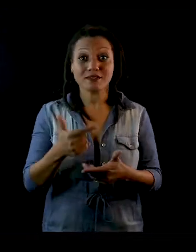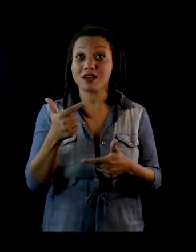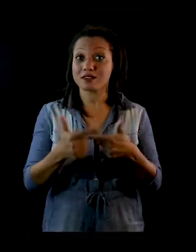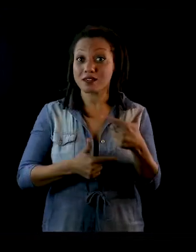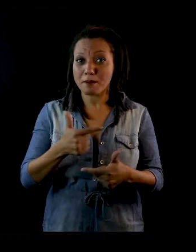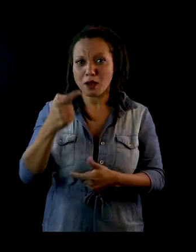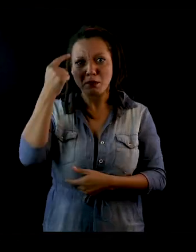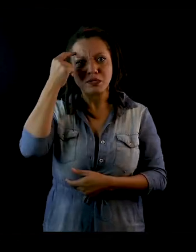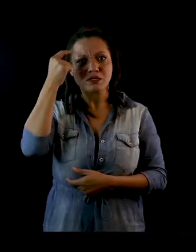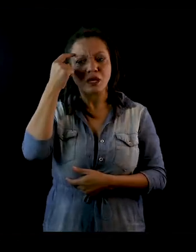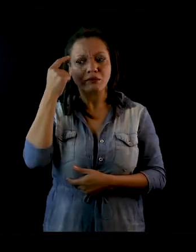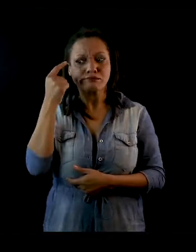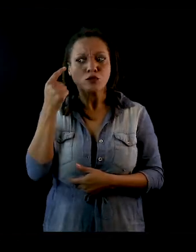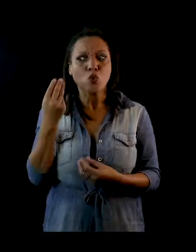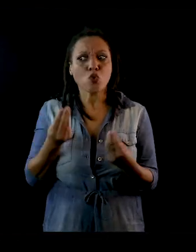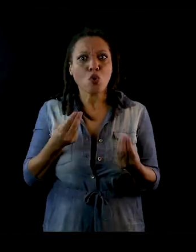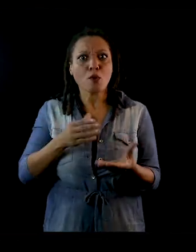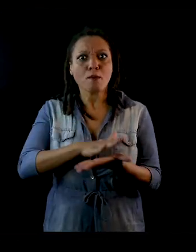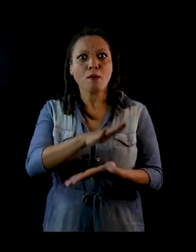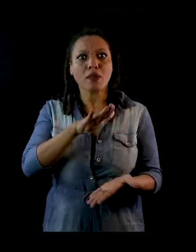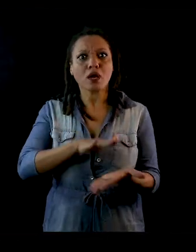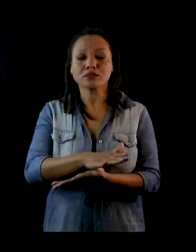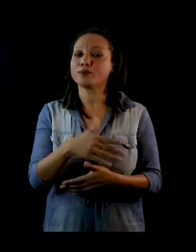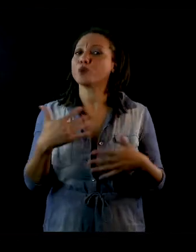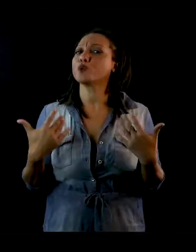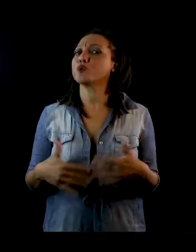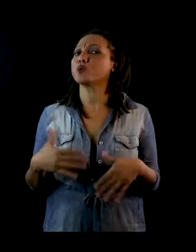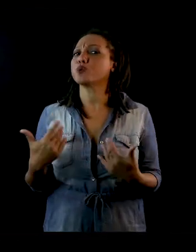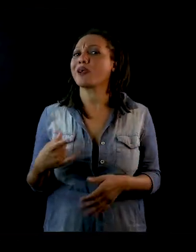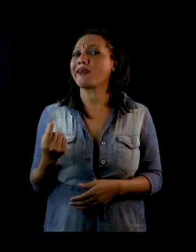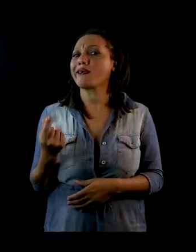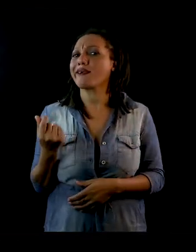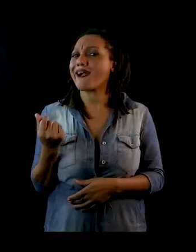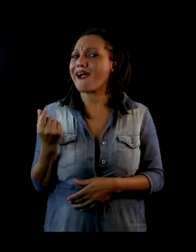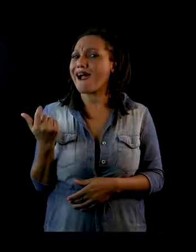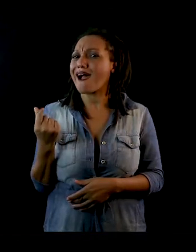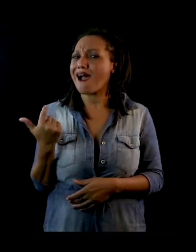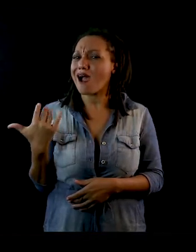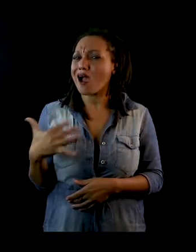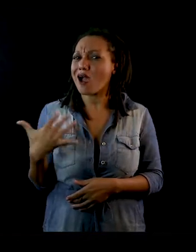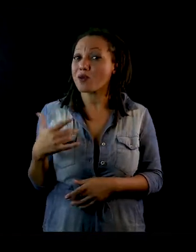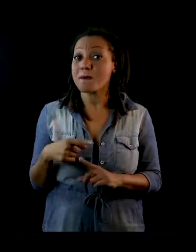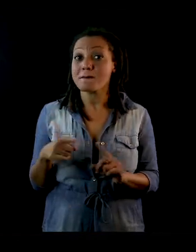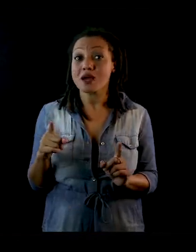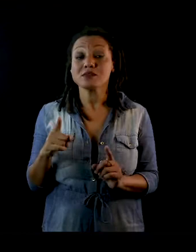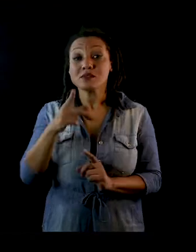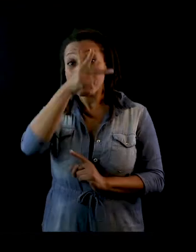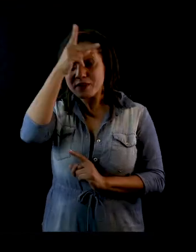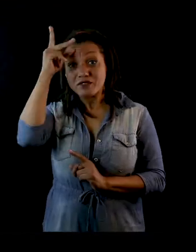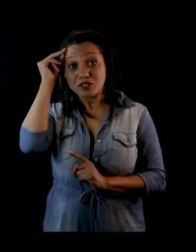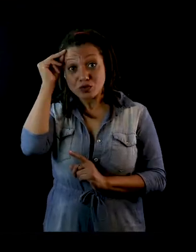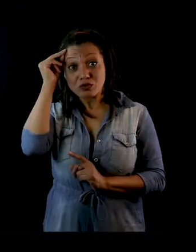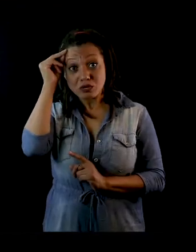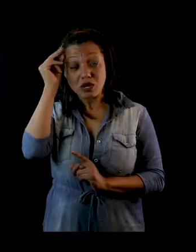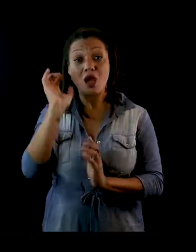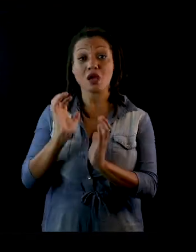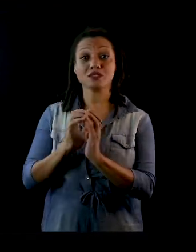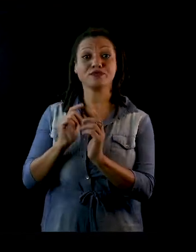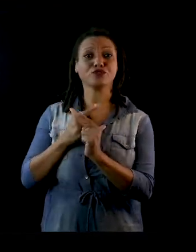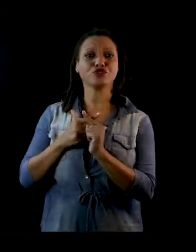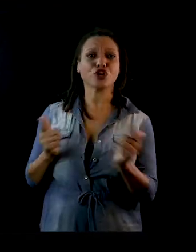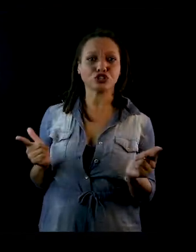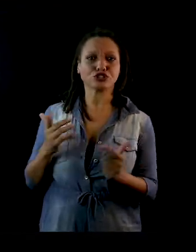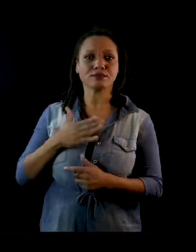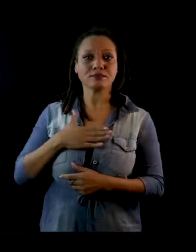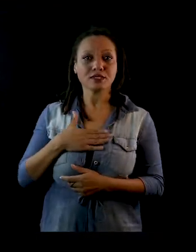pensei na parte de publicação, porque é muito cara. Geralmente, muito cara. A minha sorte foi que a prefeitura do Recife, ela